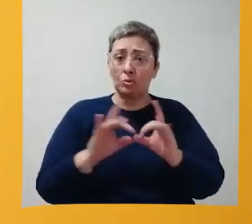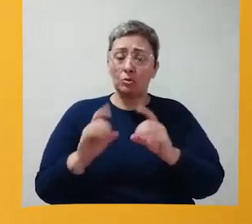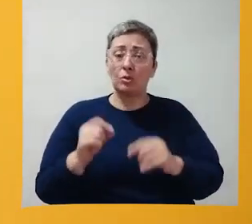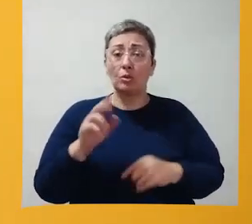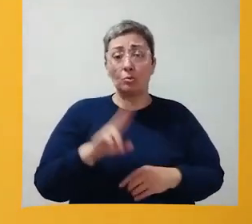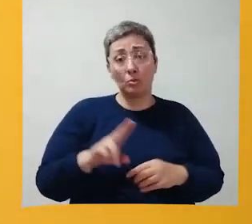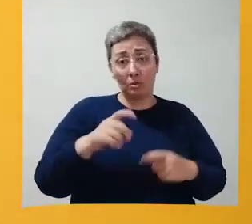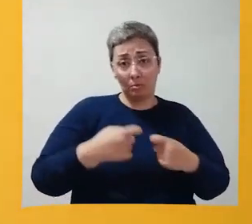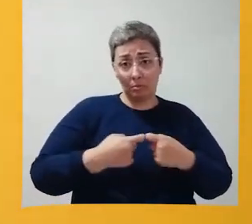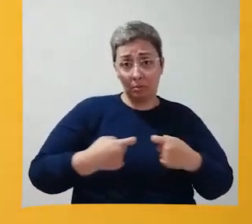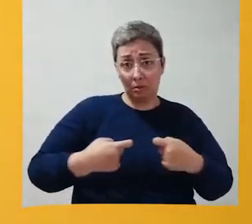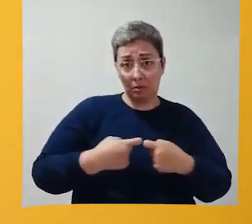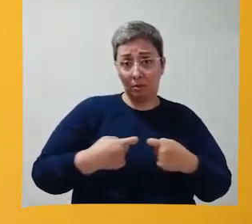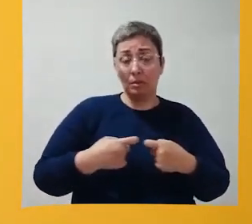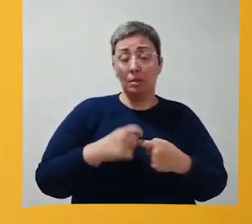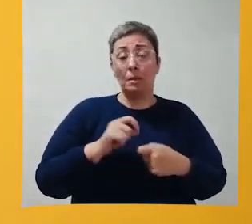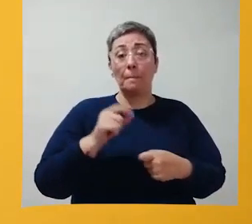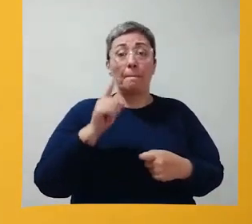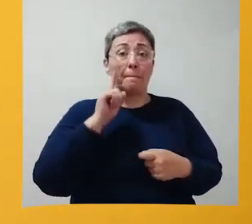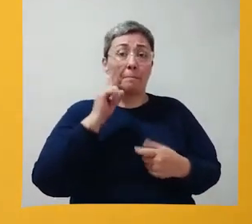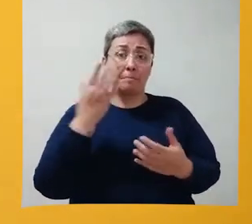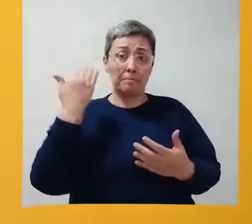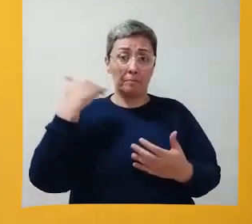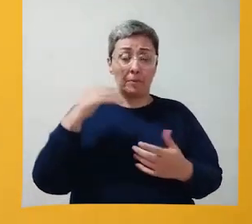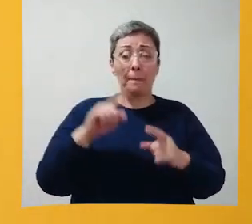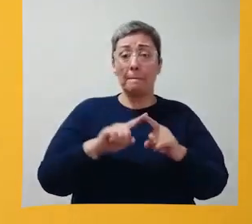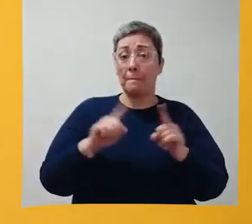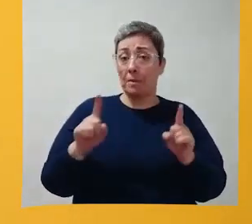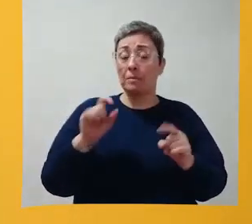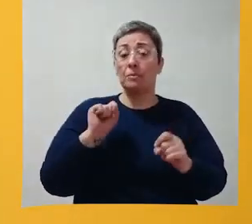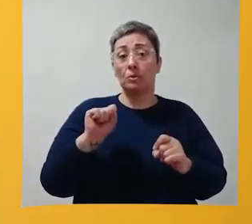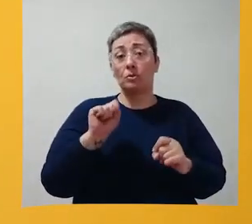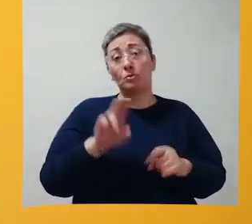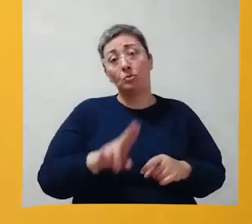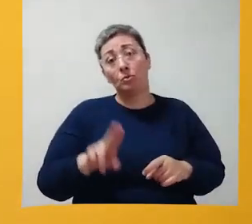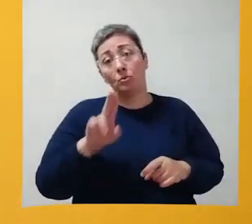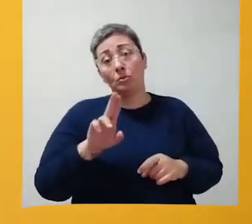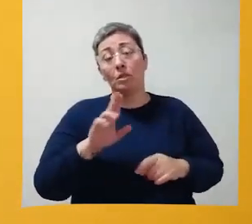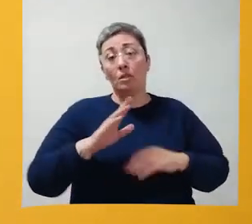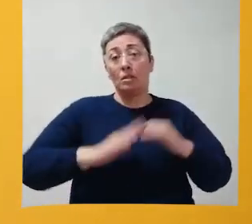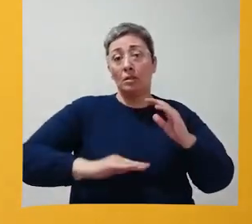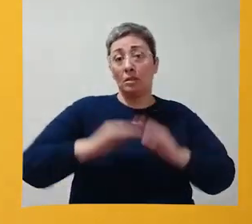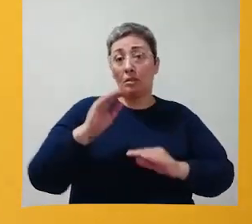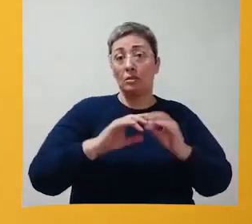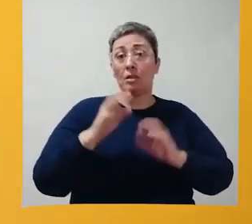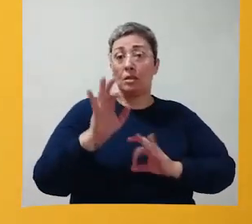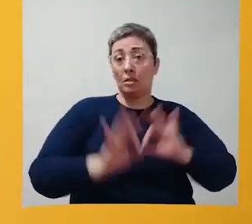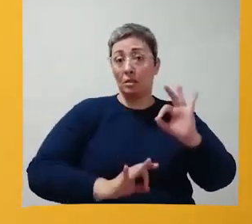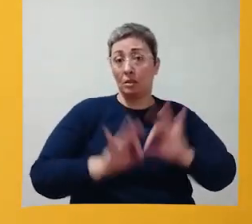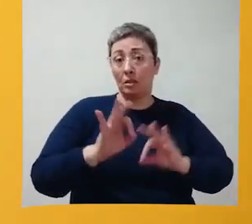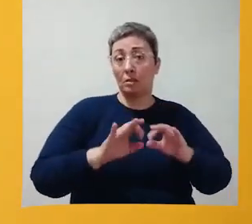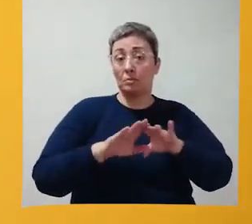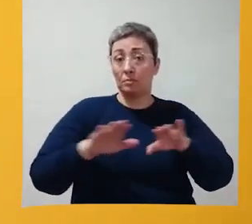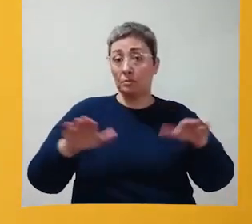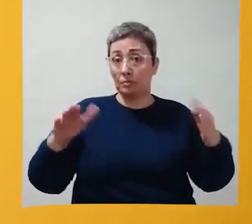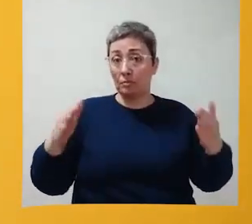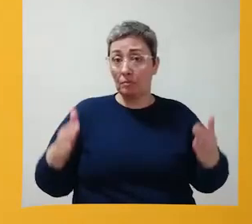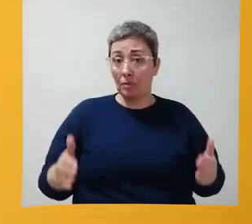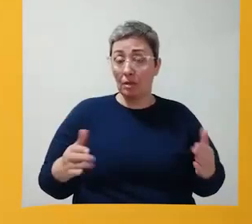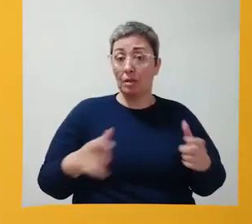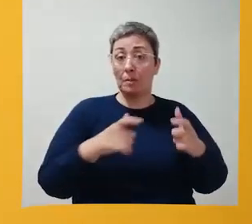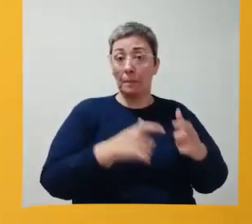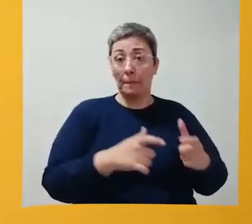Eu utilizei as meias naquele dia, mas a gente pode encontrar essas atividades na arrumação da mesa,